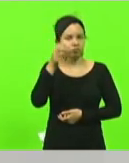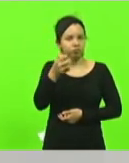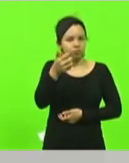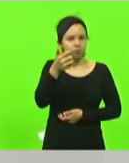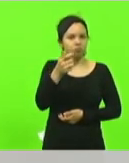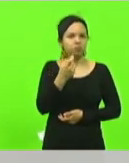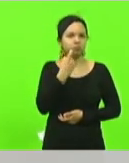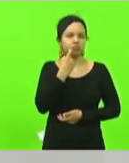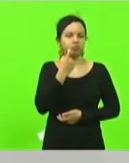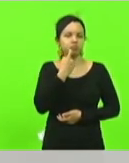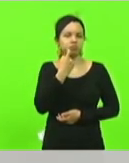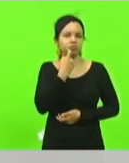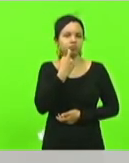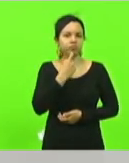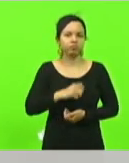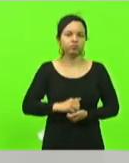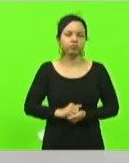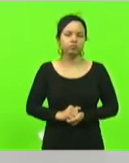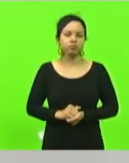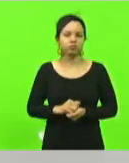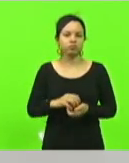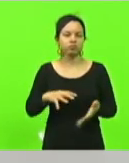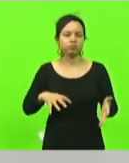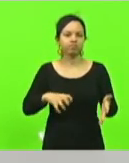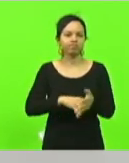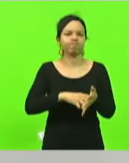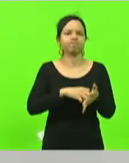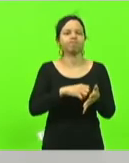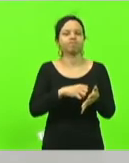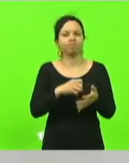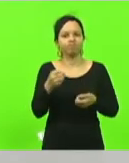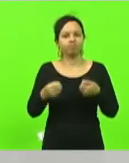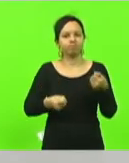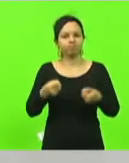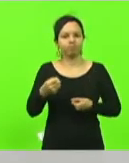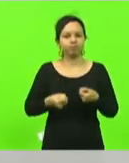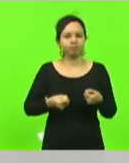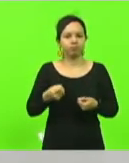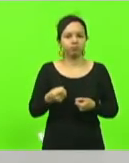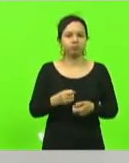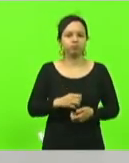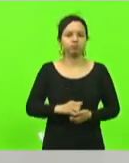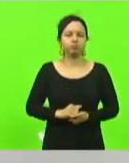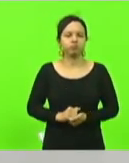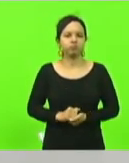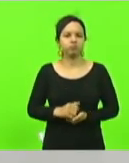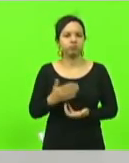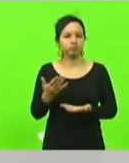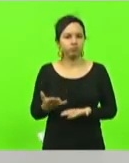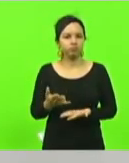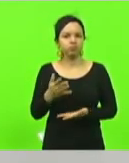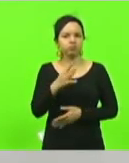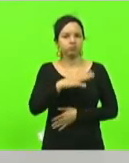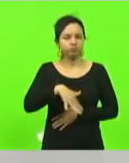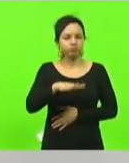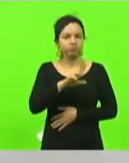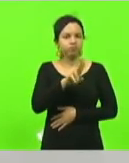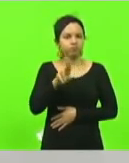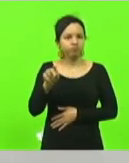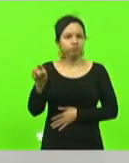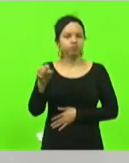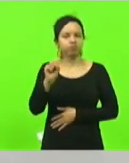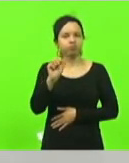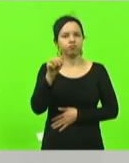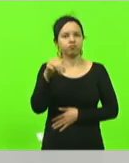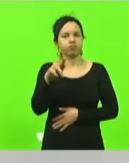num acidente de carro. O Samuel mais conhecido como Samuca era superatuante